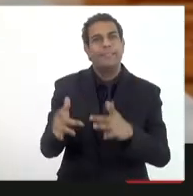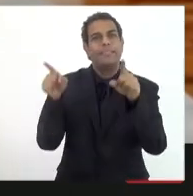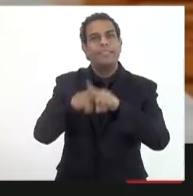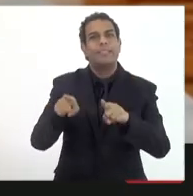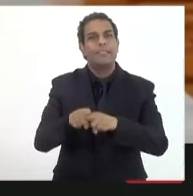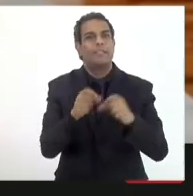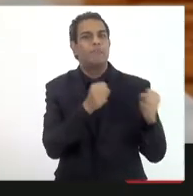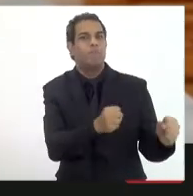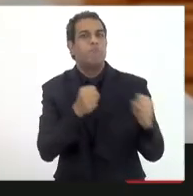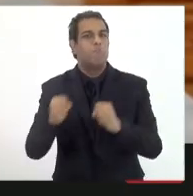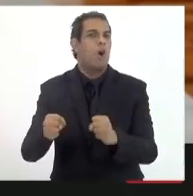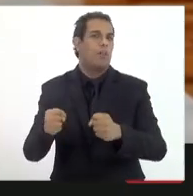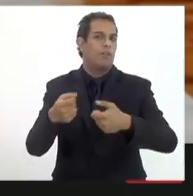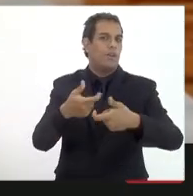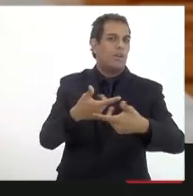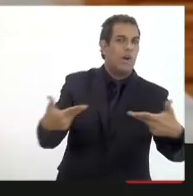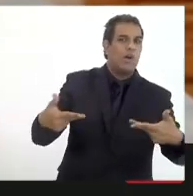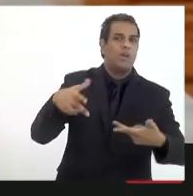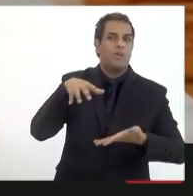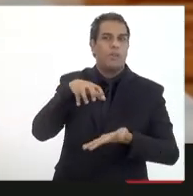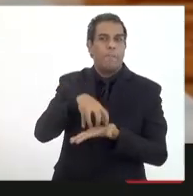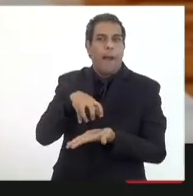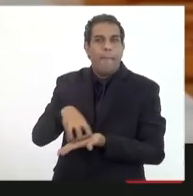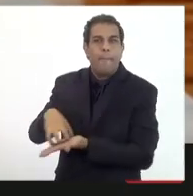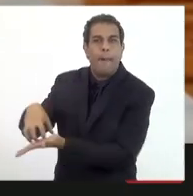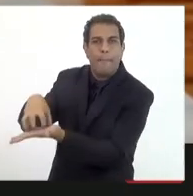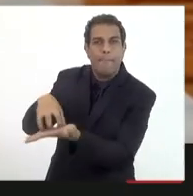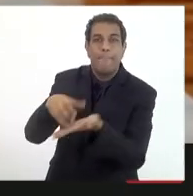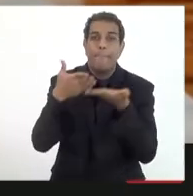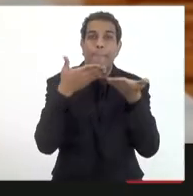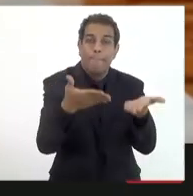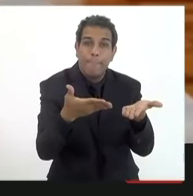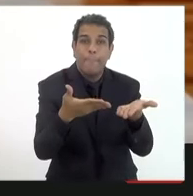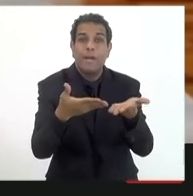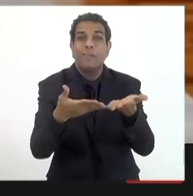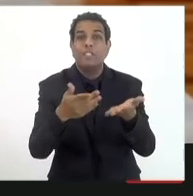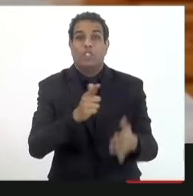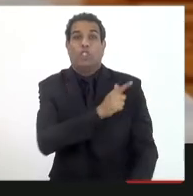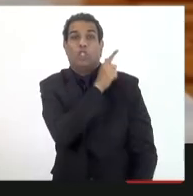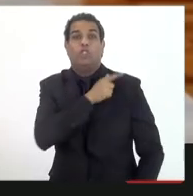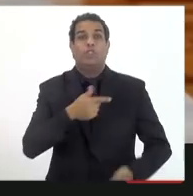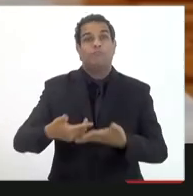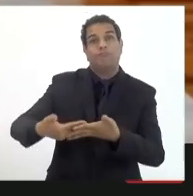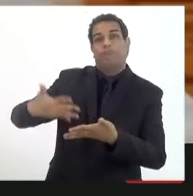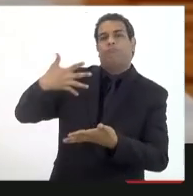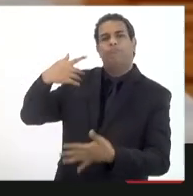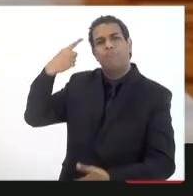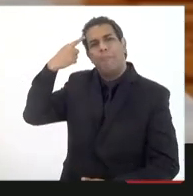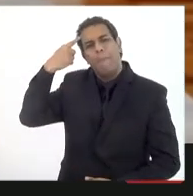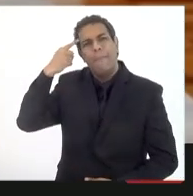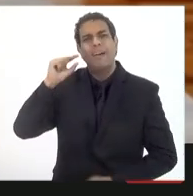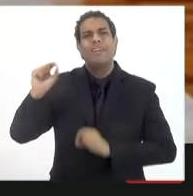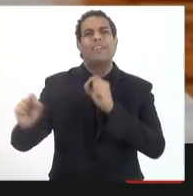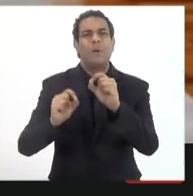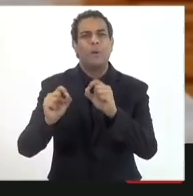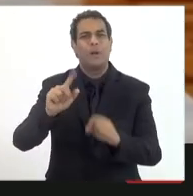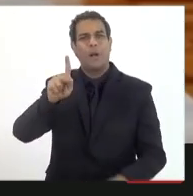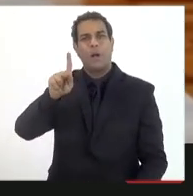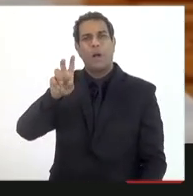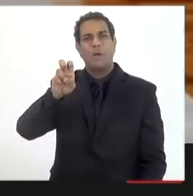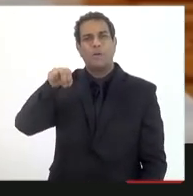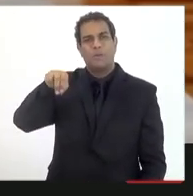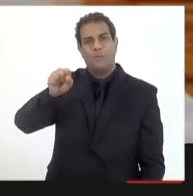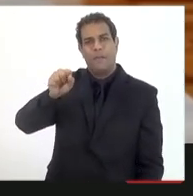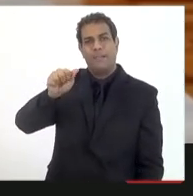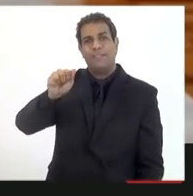com as potencialidades de cada região do estado Jefferson não na sua gestão mas na gestão anterior eu vi o Pensa Rio tinha um projeto que era pensar